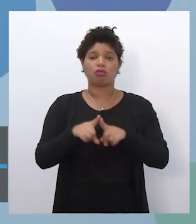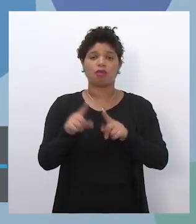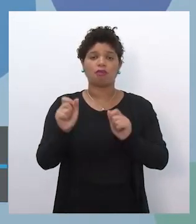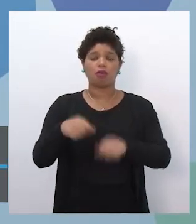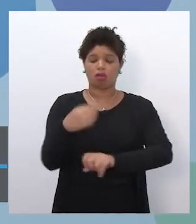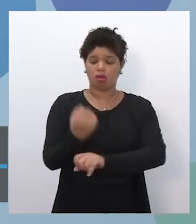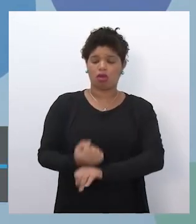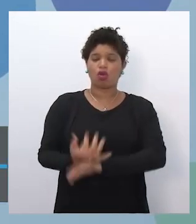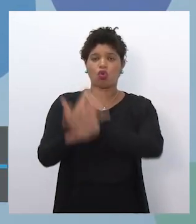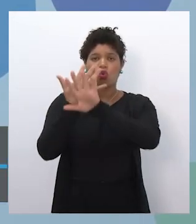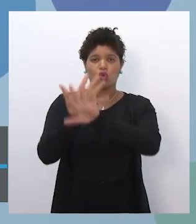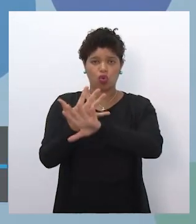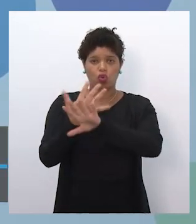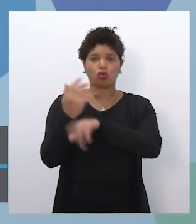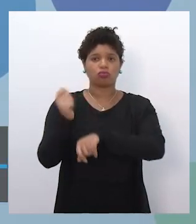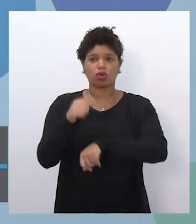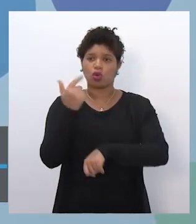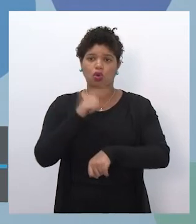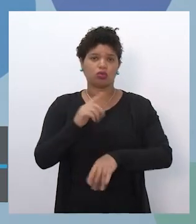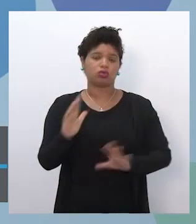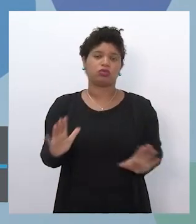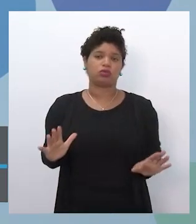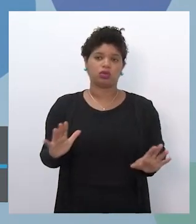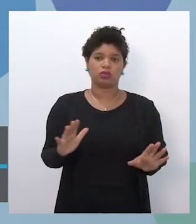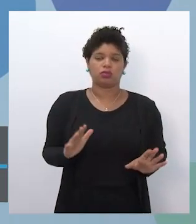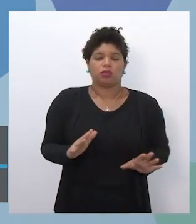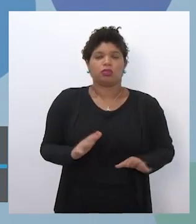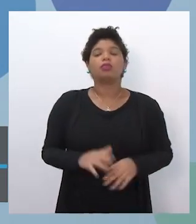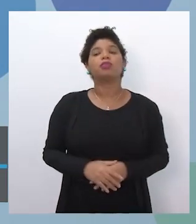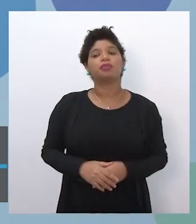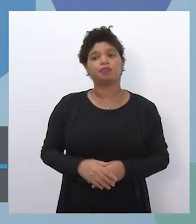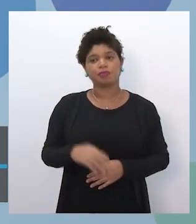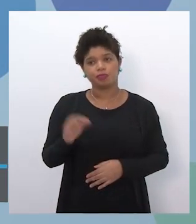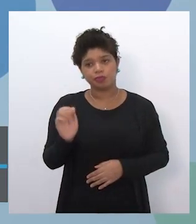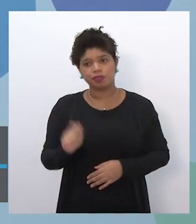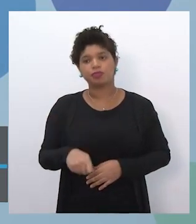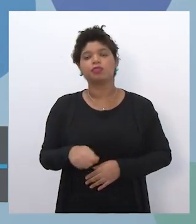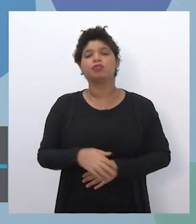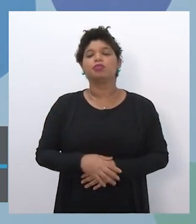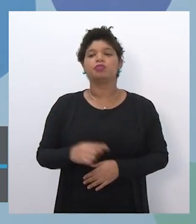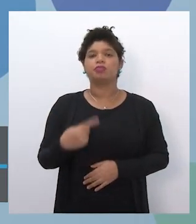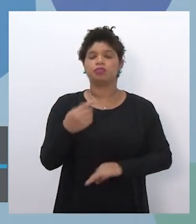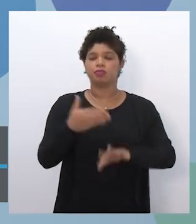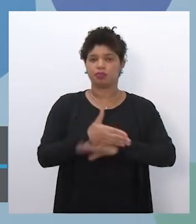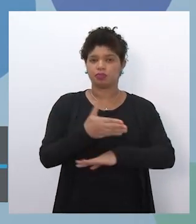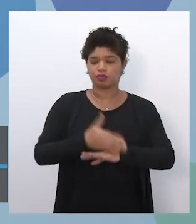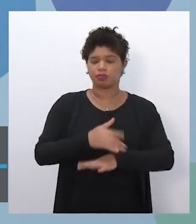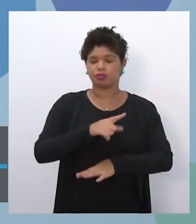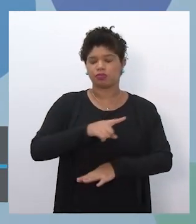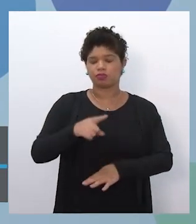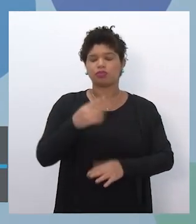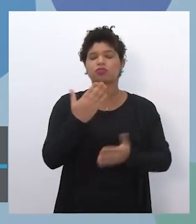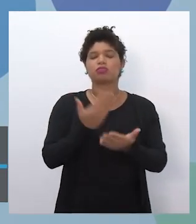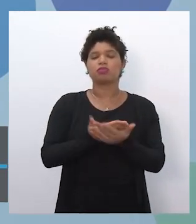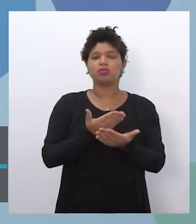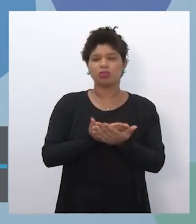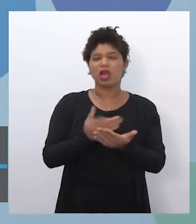videoconferências com dados patrocinados. Isso é uma forma de facilitar o acesso para que o estudante não precise